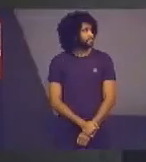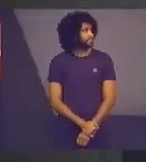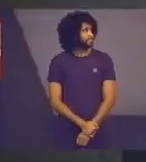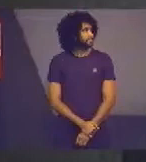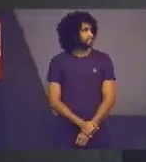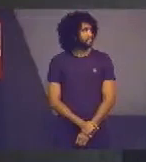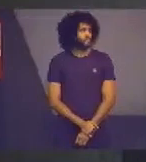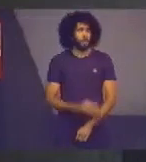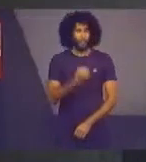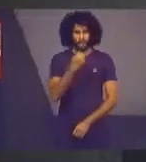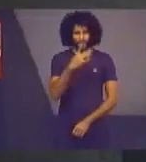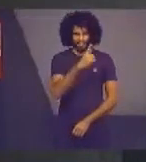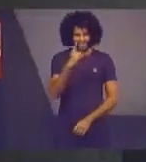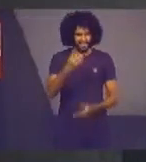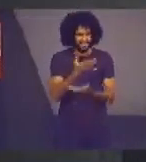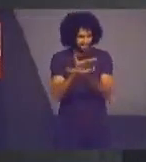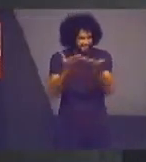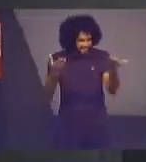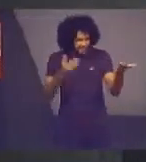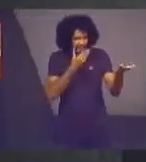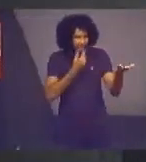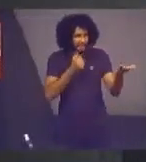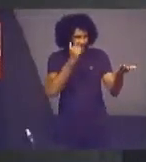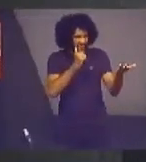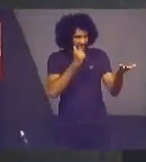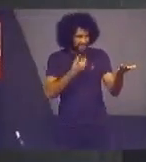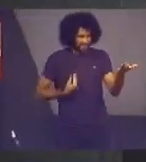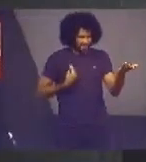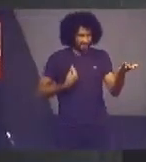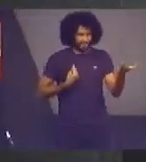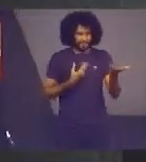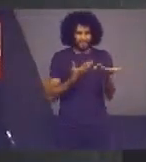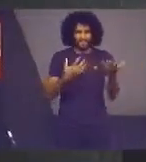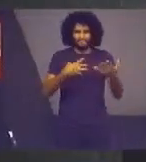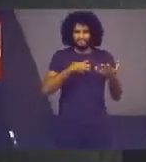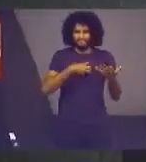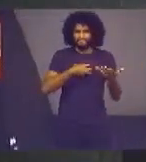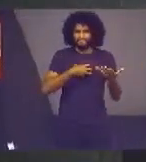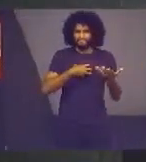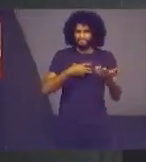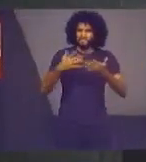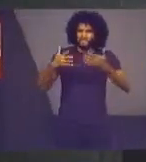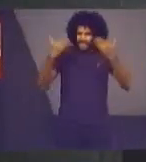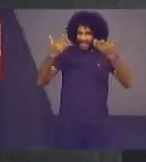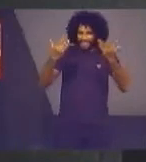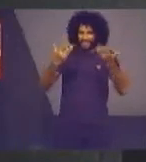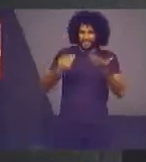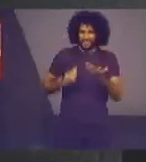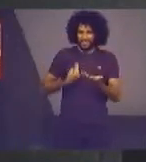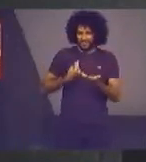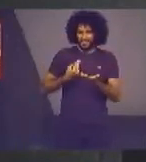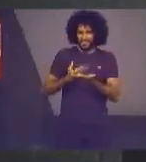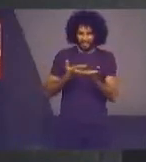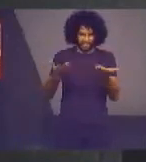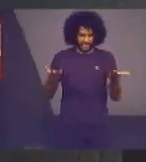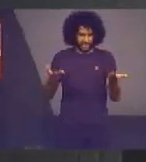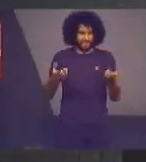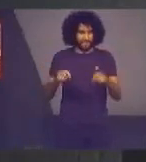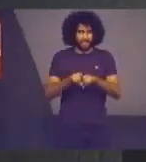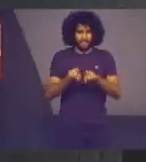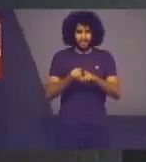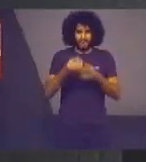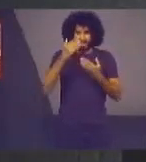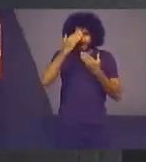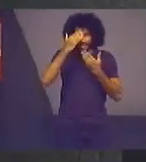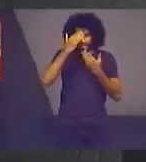Bom dia a todas e todos É uma alegria muito grande estar aqui Agradeço